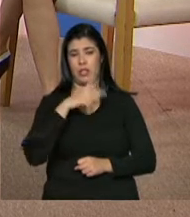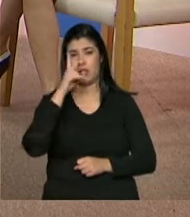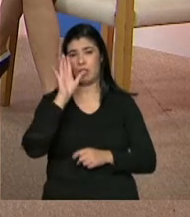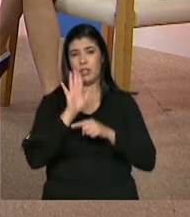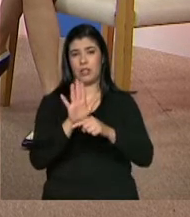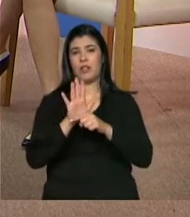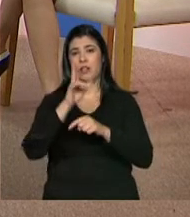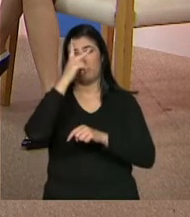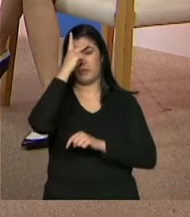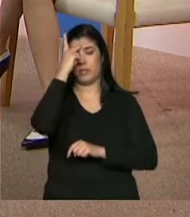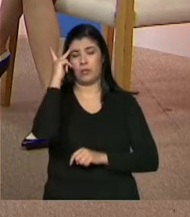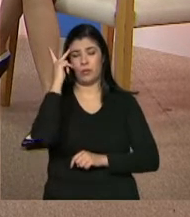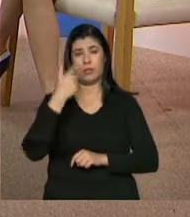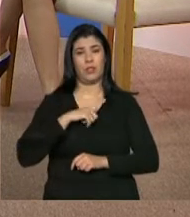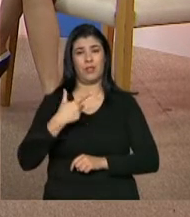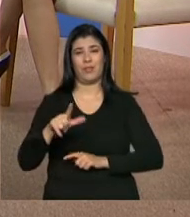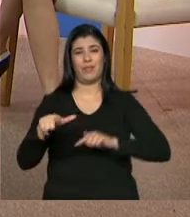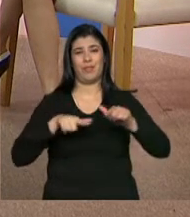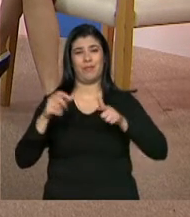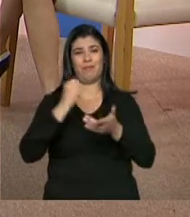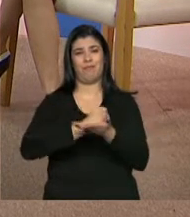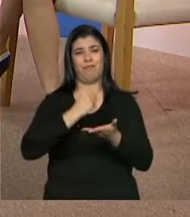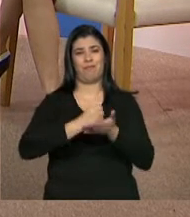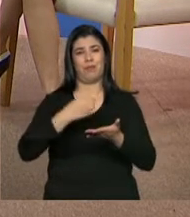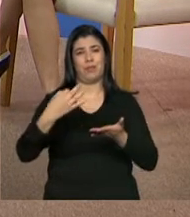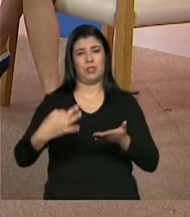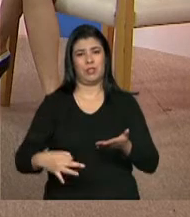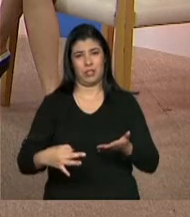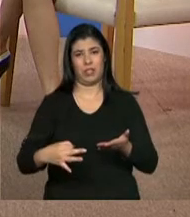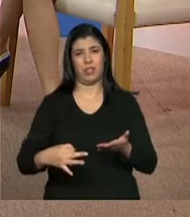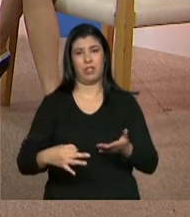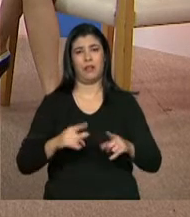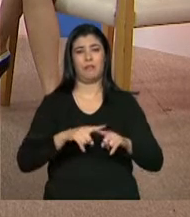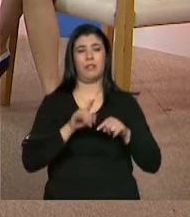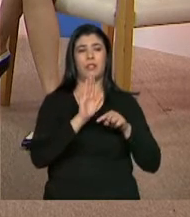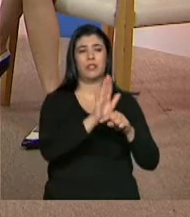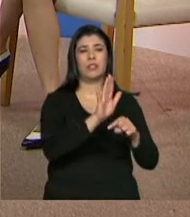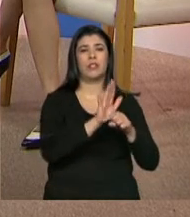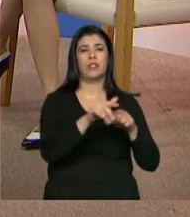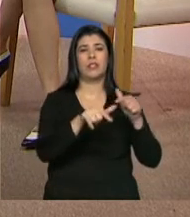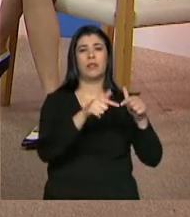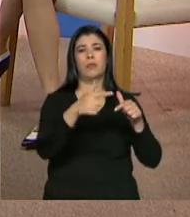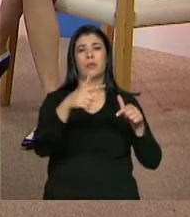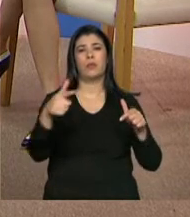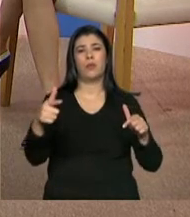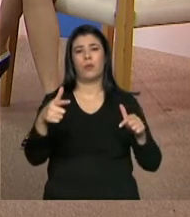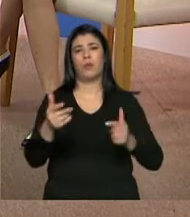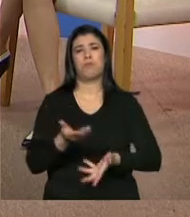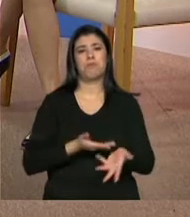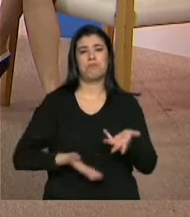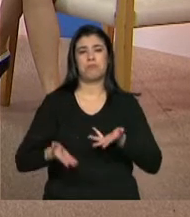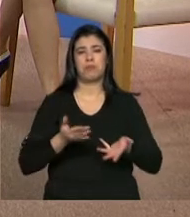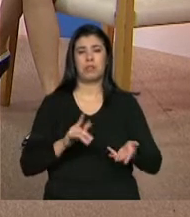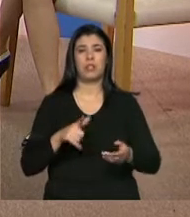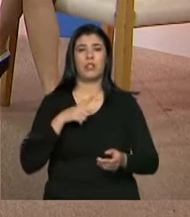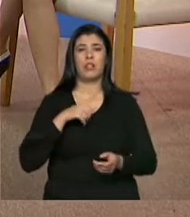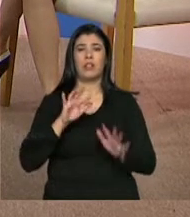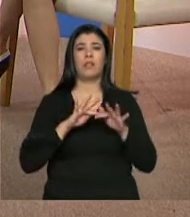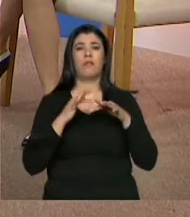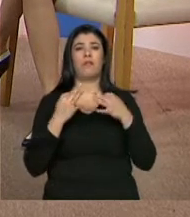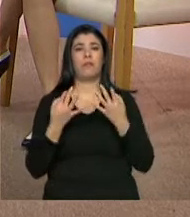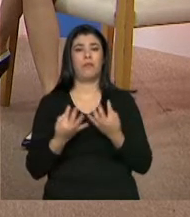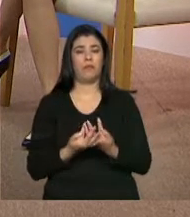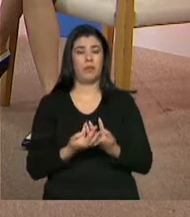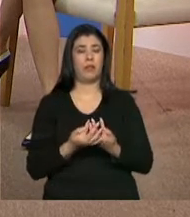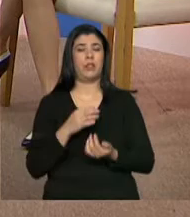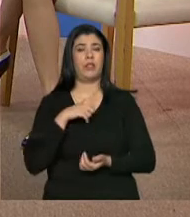doméstico e que, pessoalmente, então, ela tem renda zero, mas a família tem até dois salários mínimos, tá? Então, é uma família de baixa